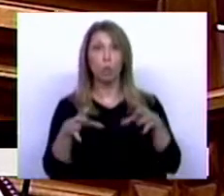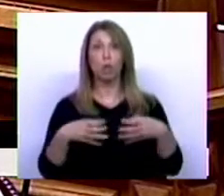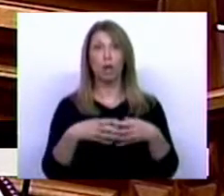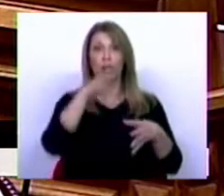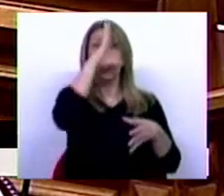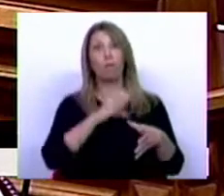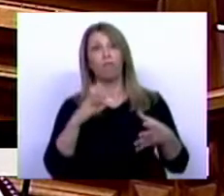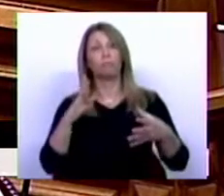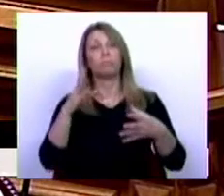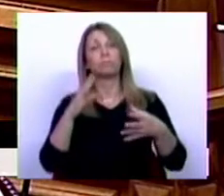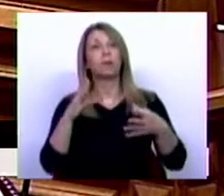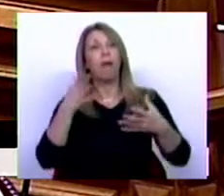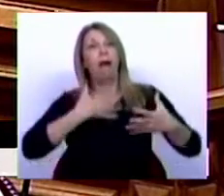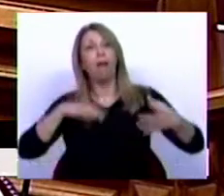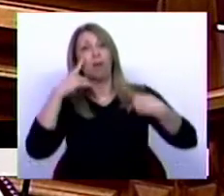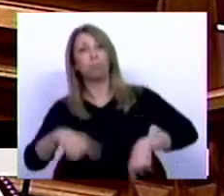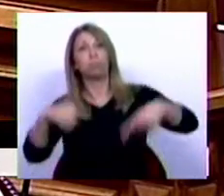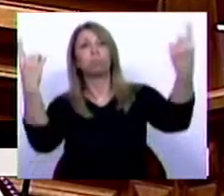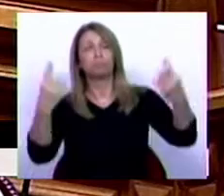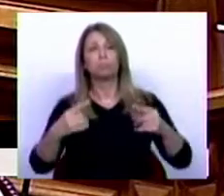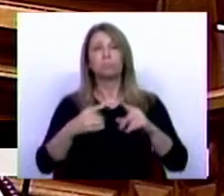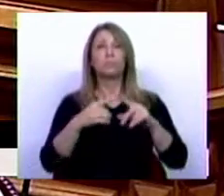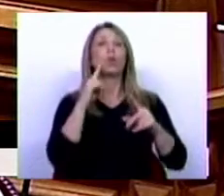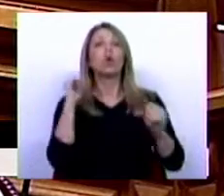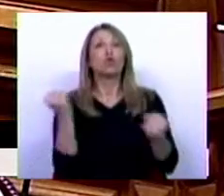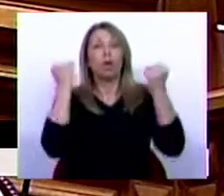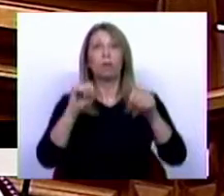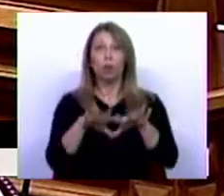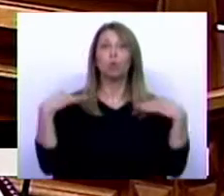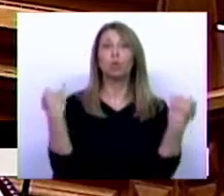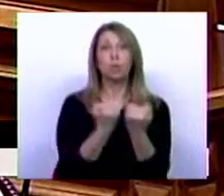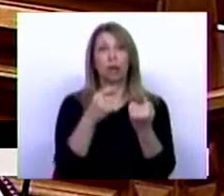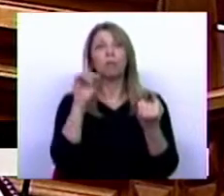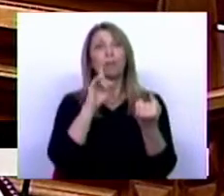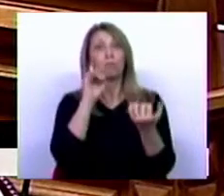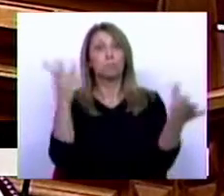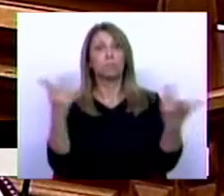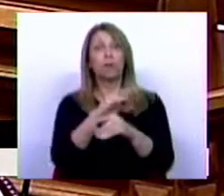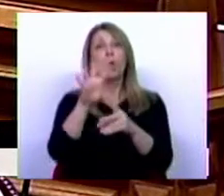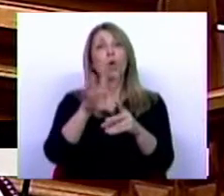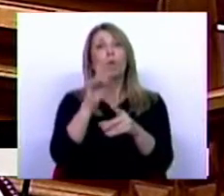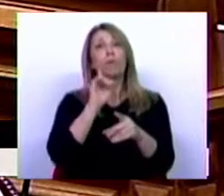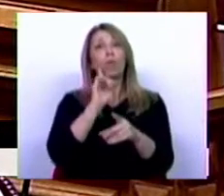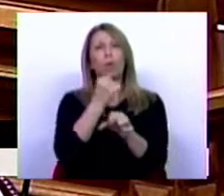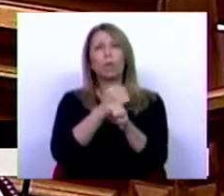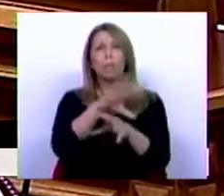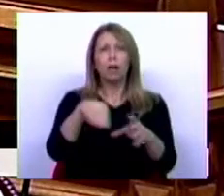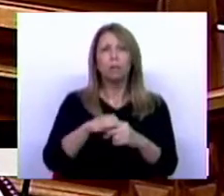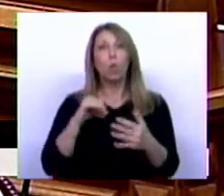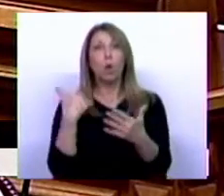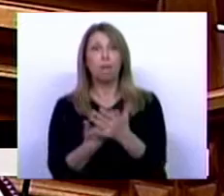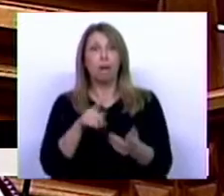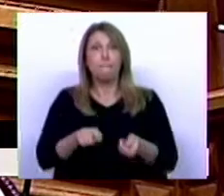social, o seu modelo de choque de desvalorização interna, individualizando o fato do trabalho, tornando-o mais sujeito a pressões negativas por parte